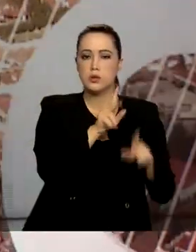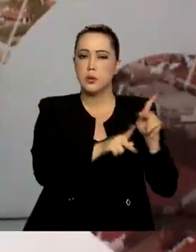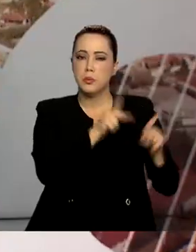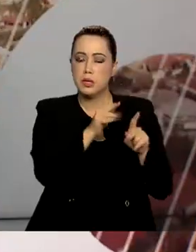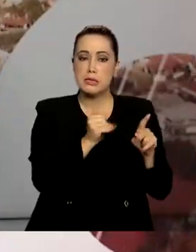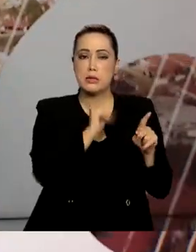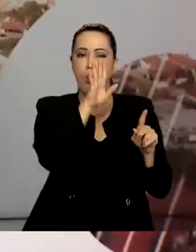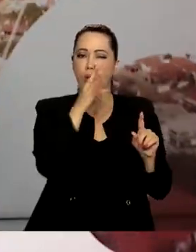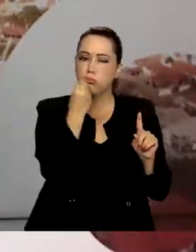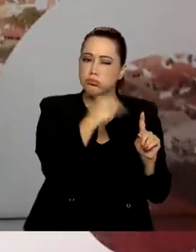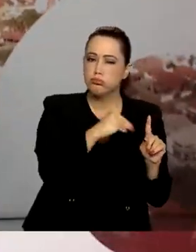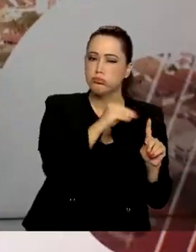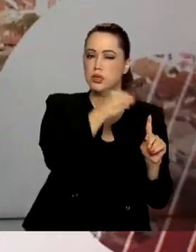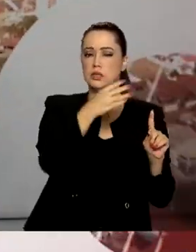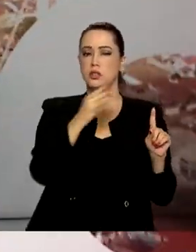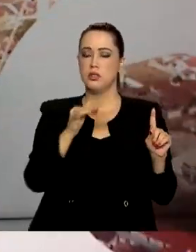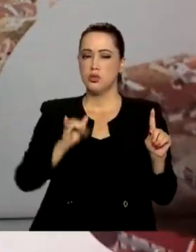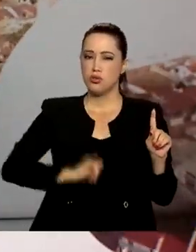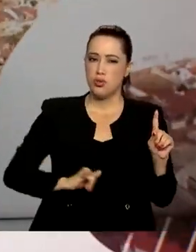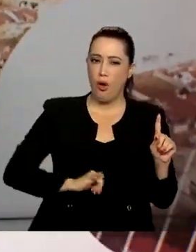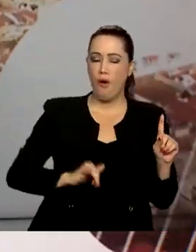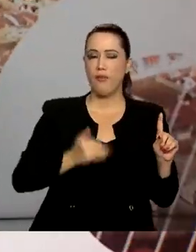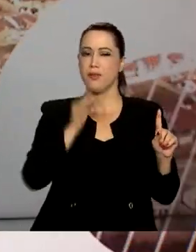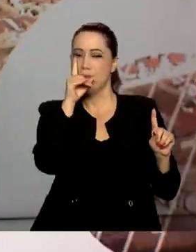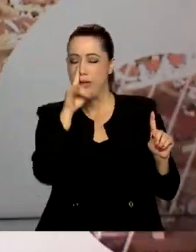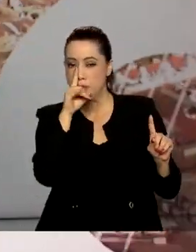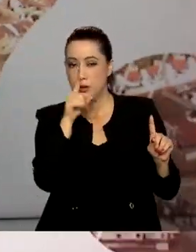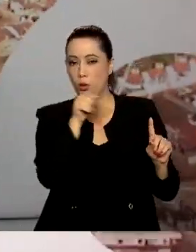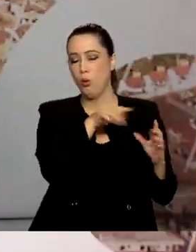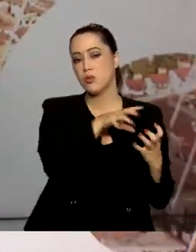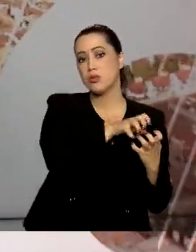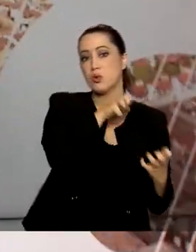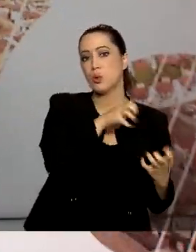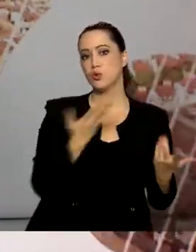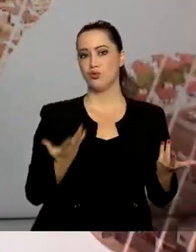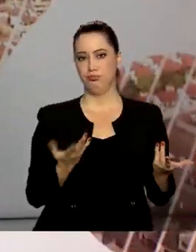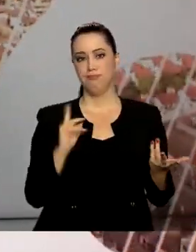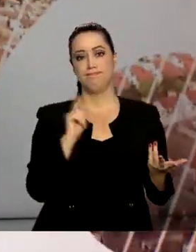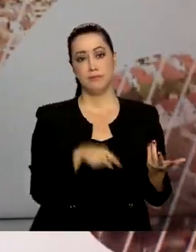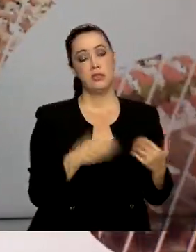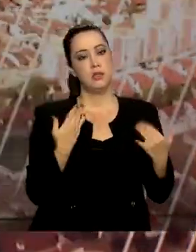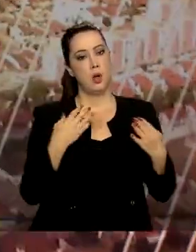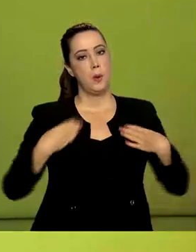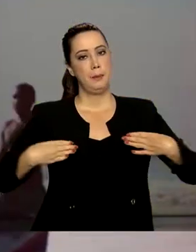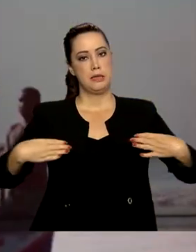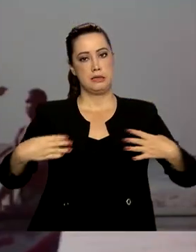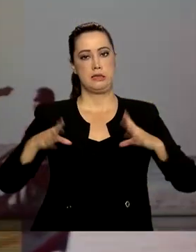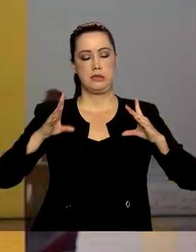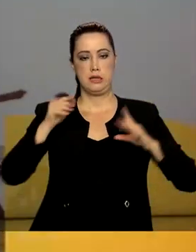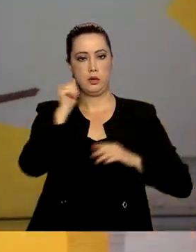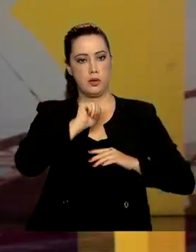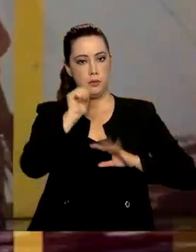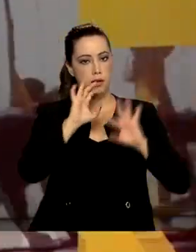mais vulnerável ao coronavírus. Por isso, o Ministério da Mulher, da Família e dos Direitos Humanos vai investir quase 4